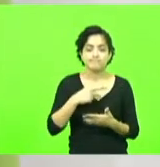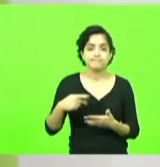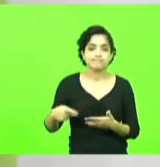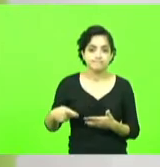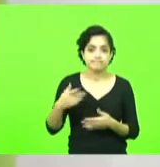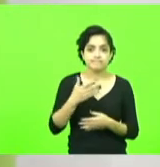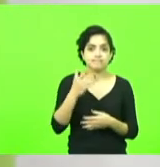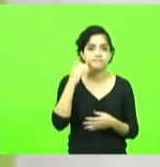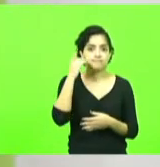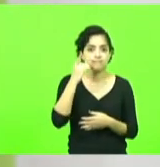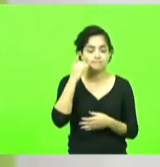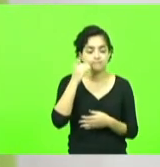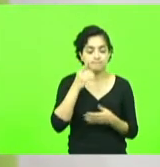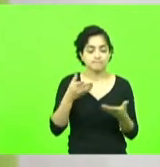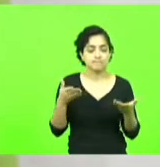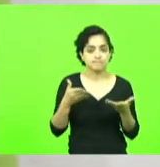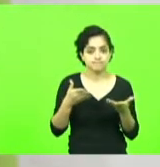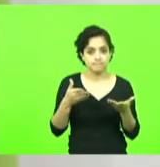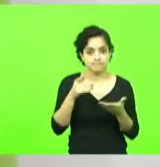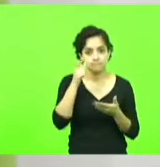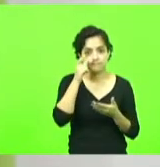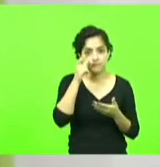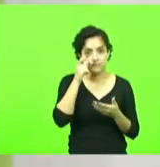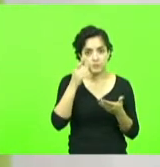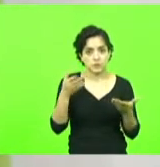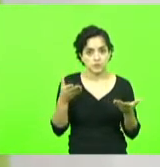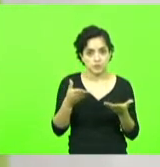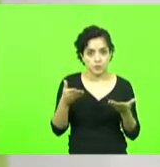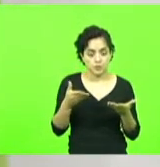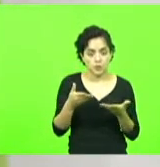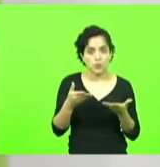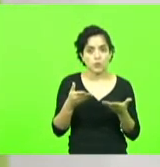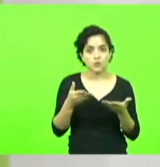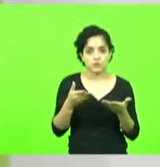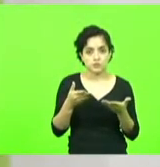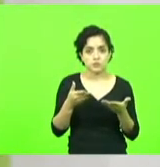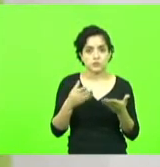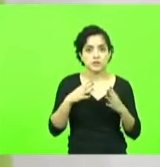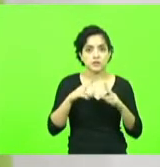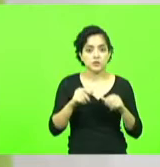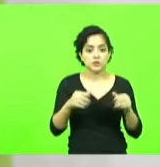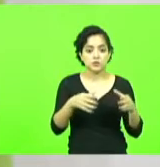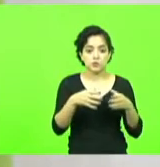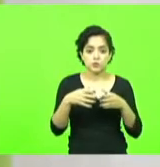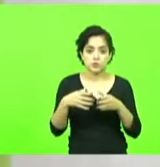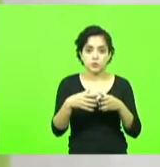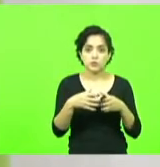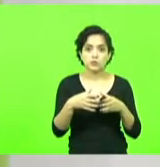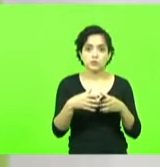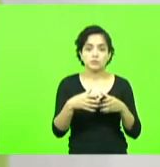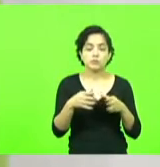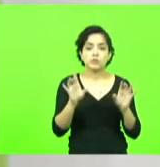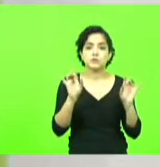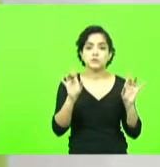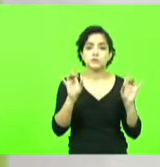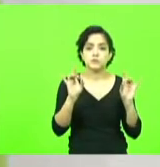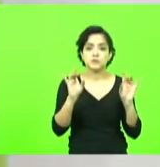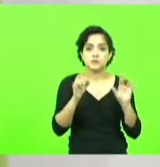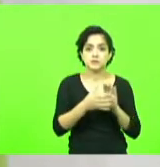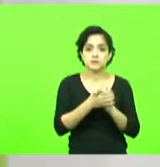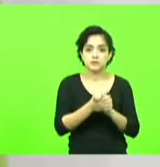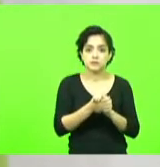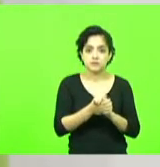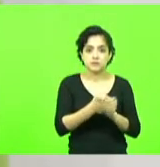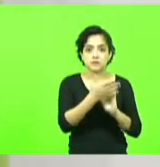deputados público que nos acompanha imprensa toda a equipe aqui saudade de uma forma especial nossa